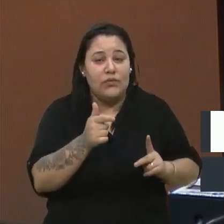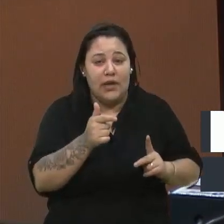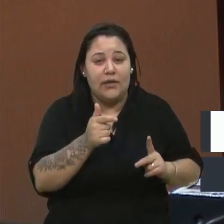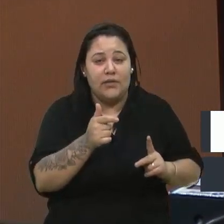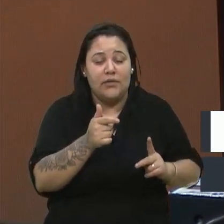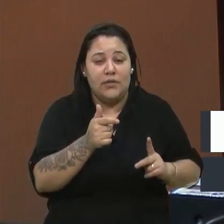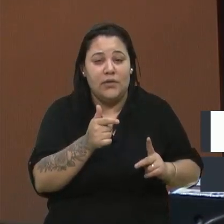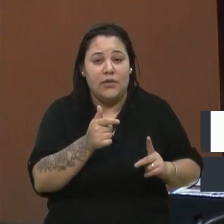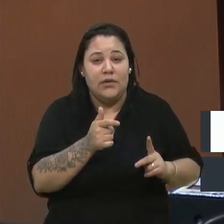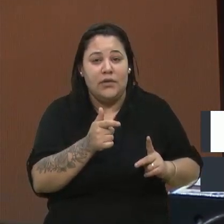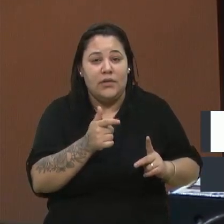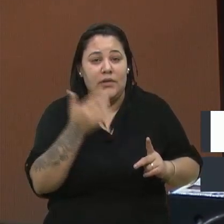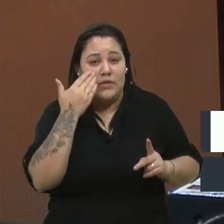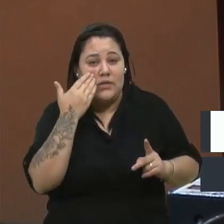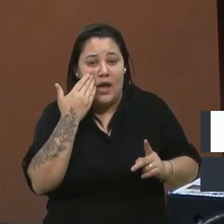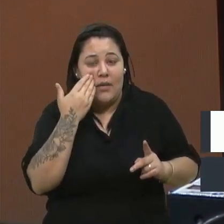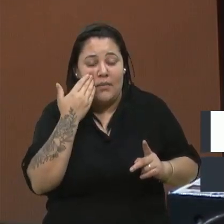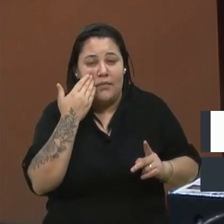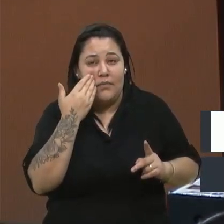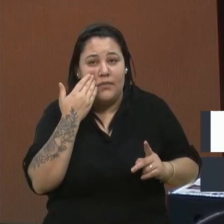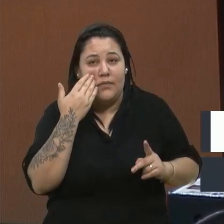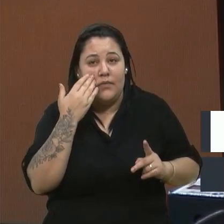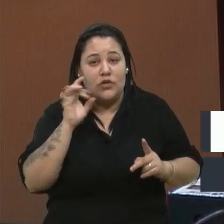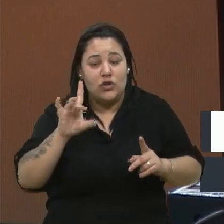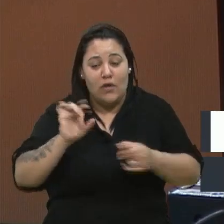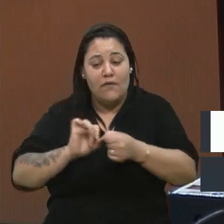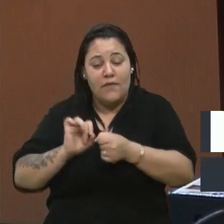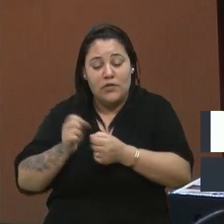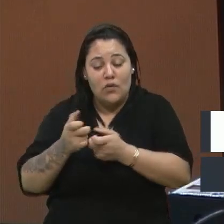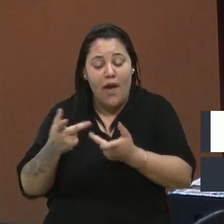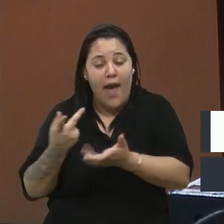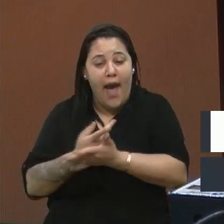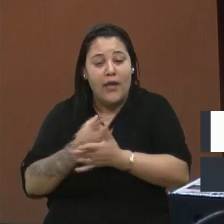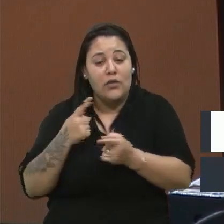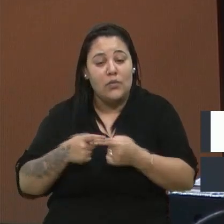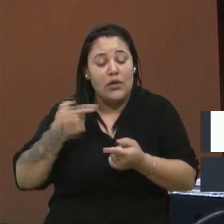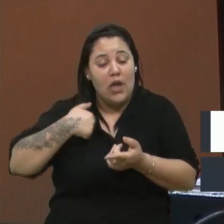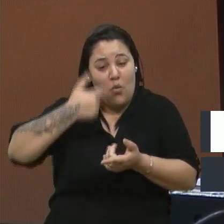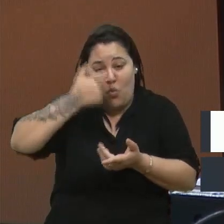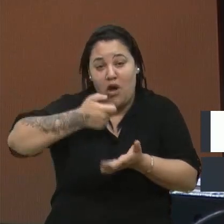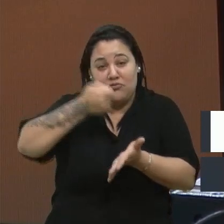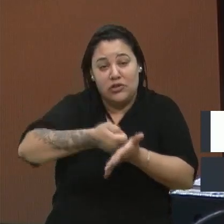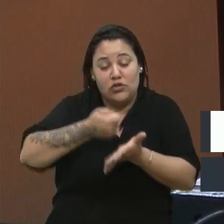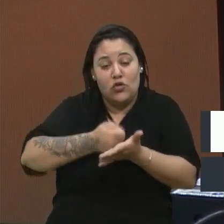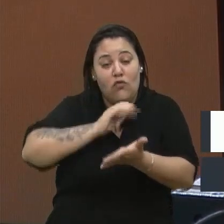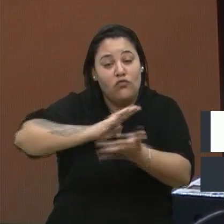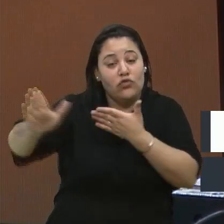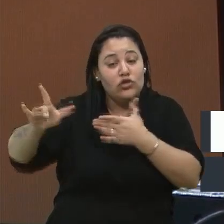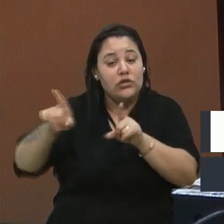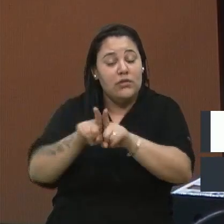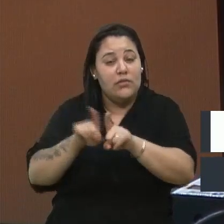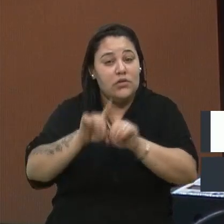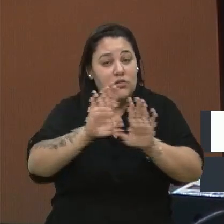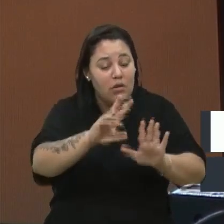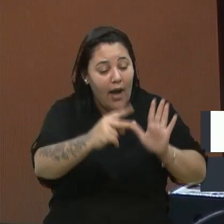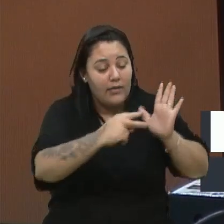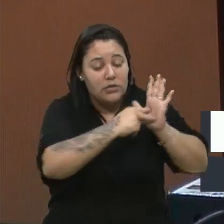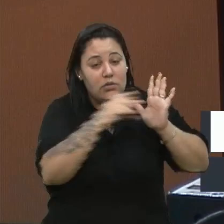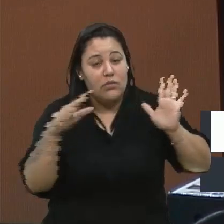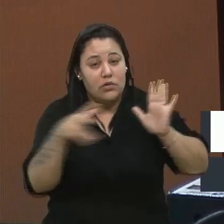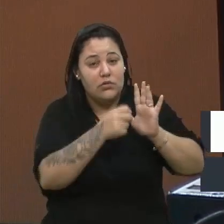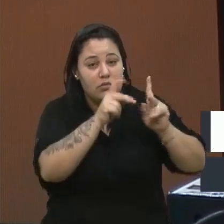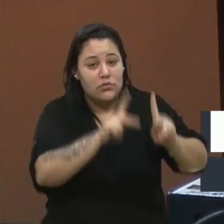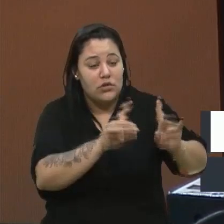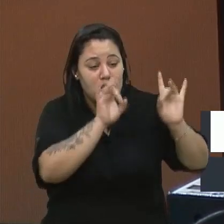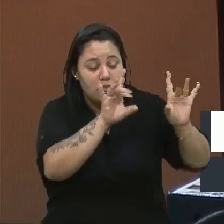dessas aí, provavelmente irregular, porque tentou fugir. Mas fica esse alerta aí para nós todos, em especial